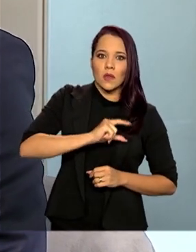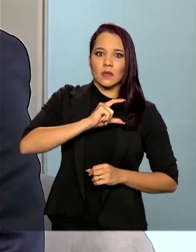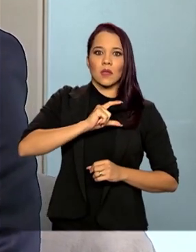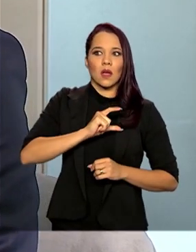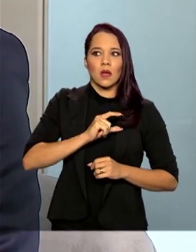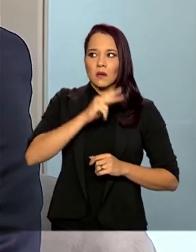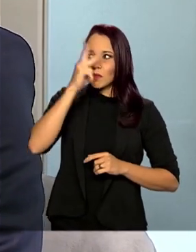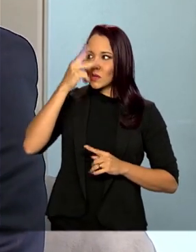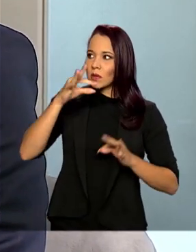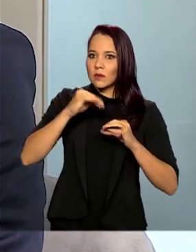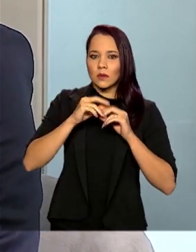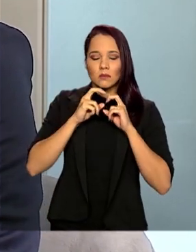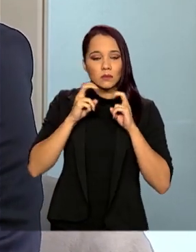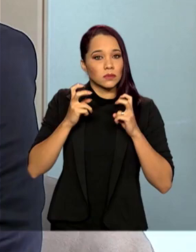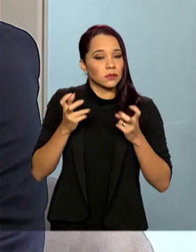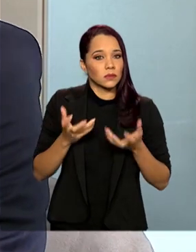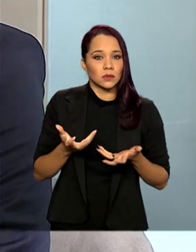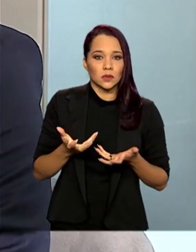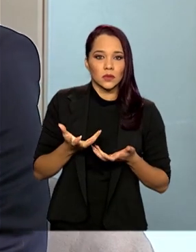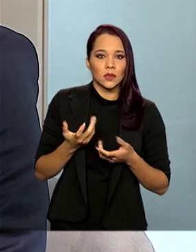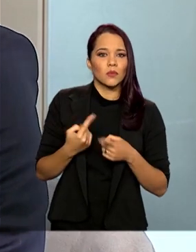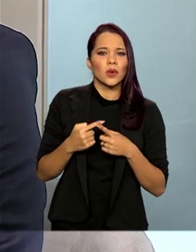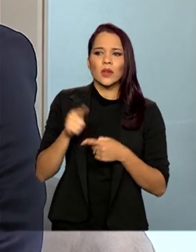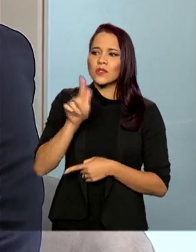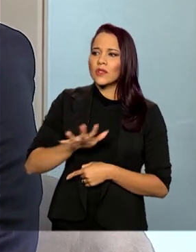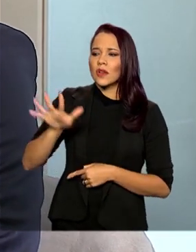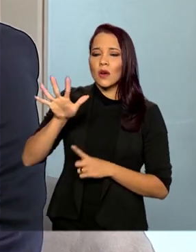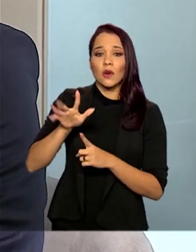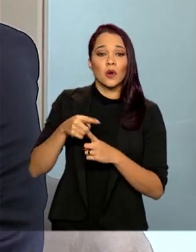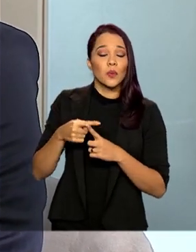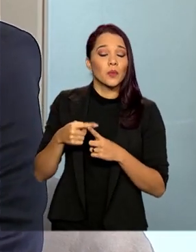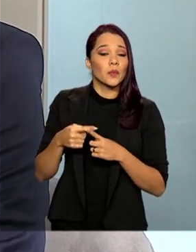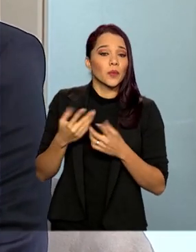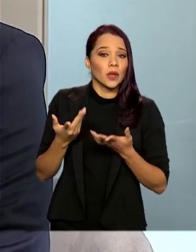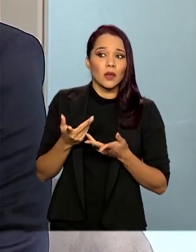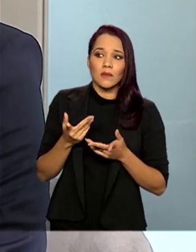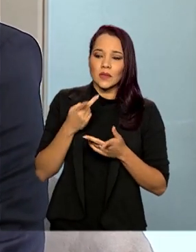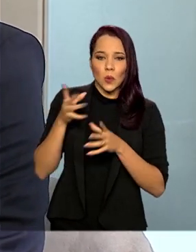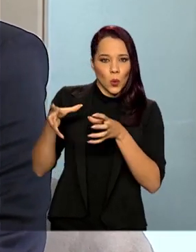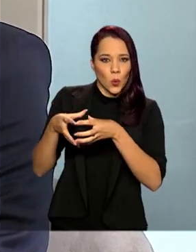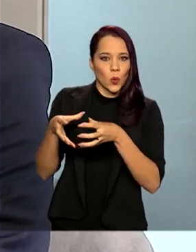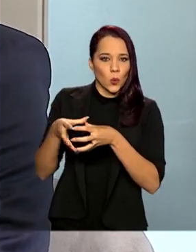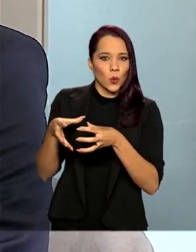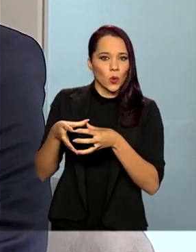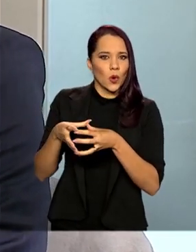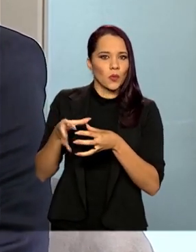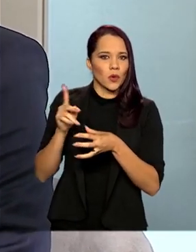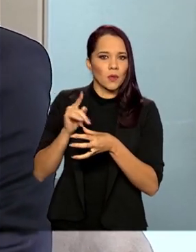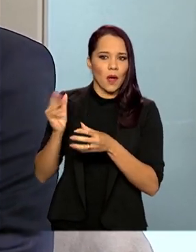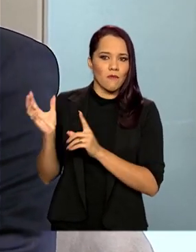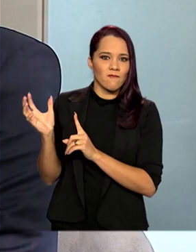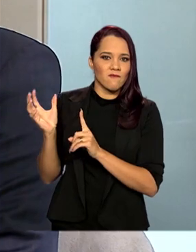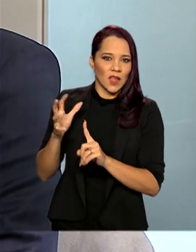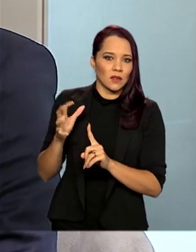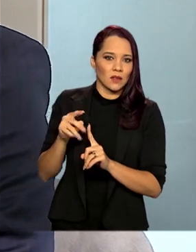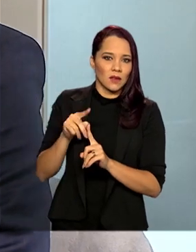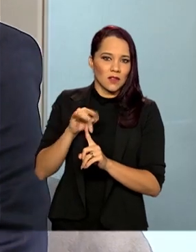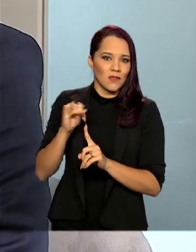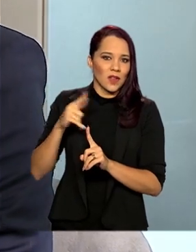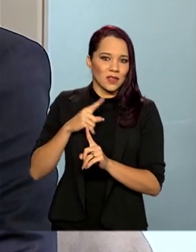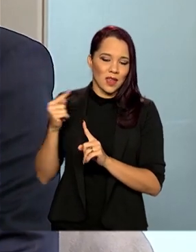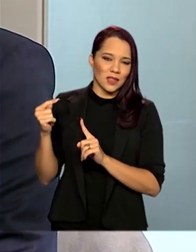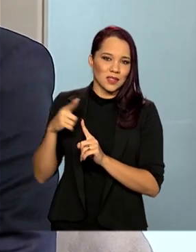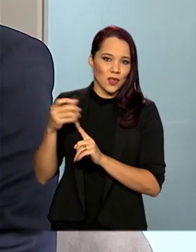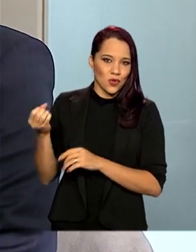uma grita geral. Porque, em geral, porque espera-se, e é evidente, que os grupos que serão afetados por essa